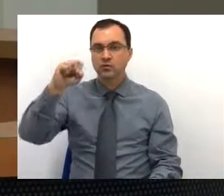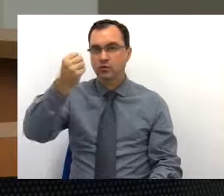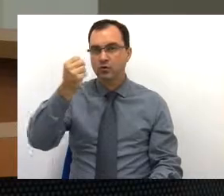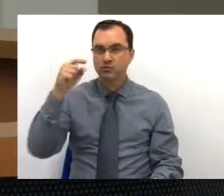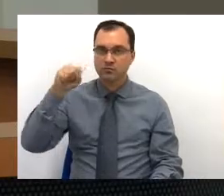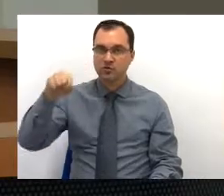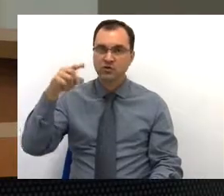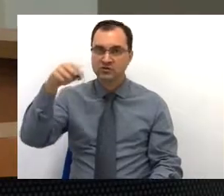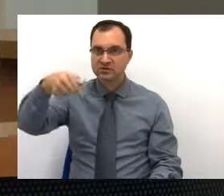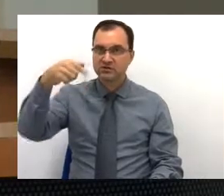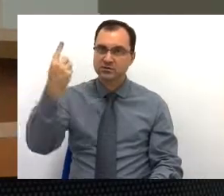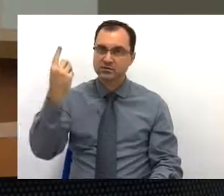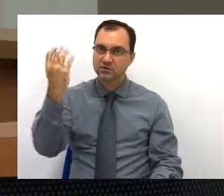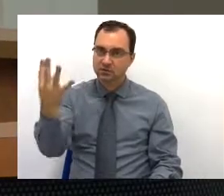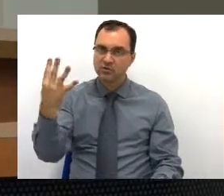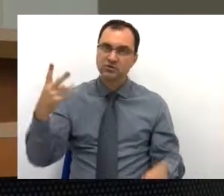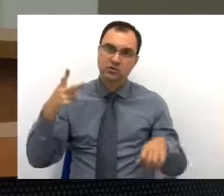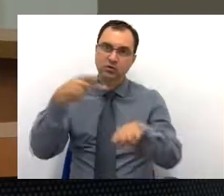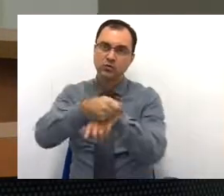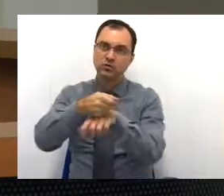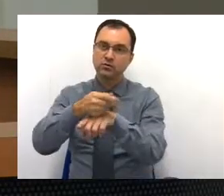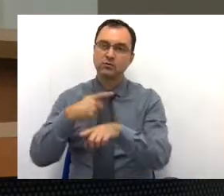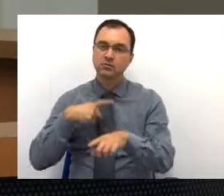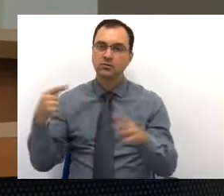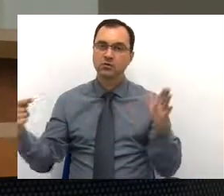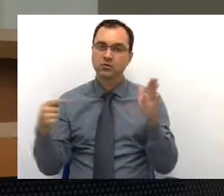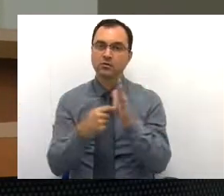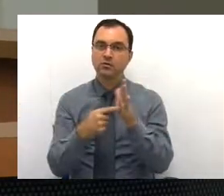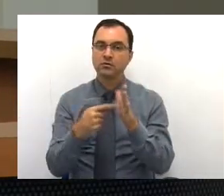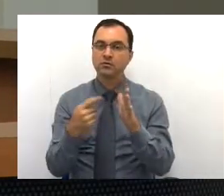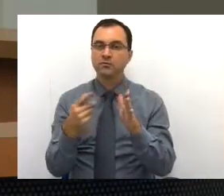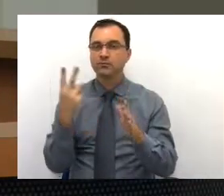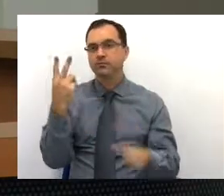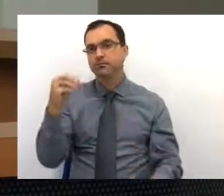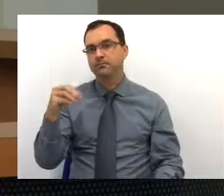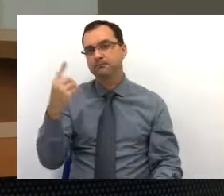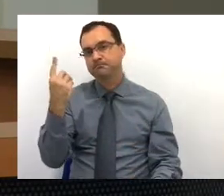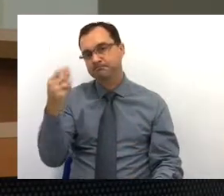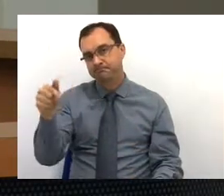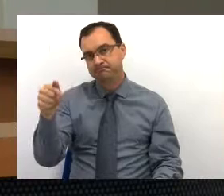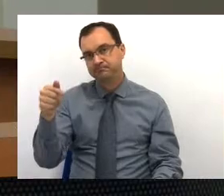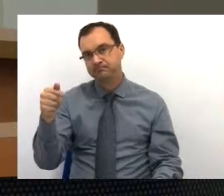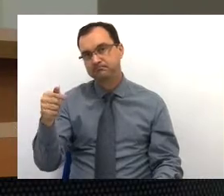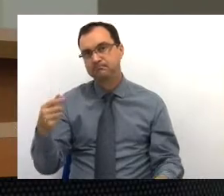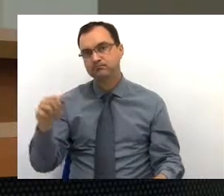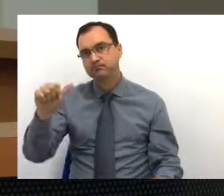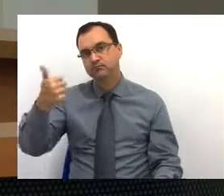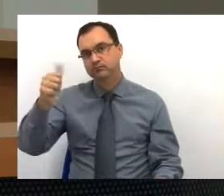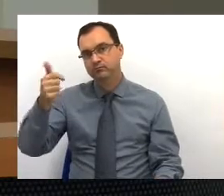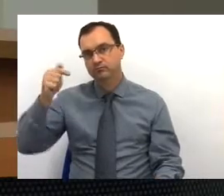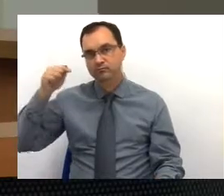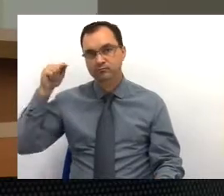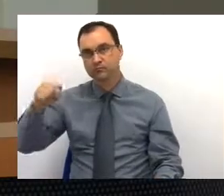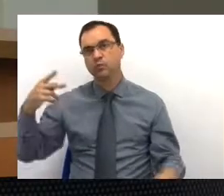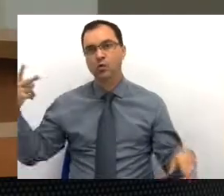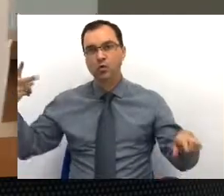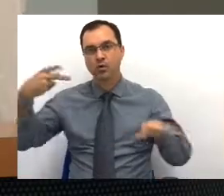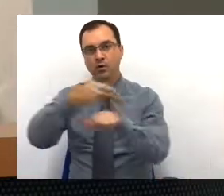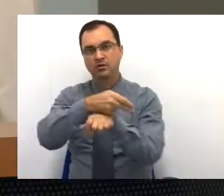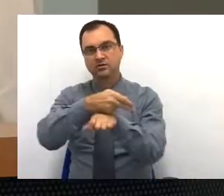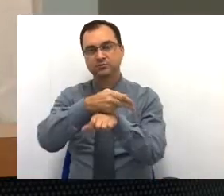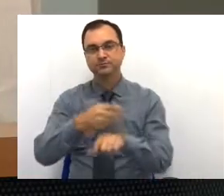.714 castrações. O objetivo é, 2017, 11 mil castrações.